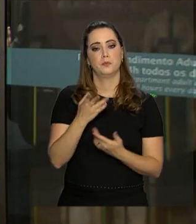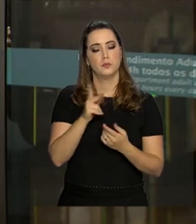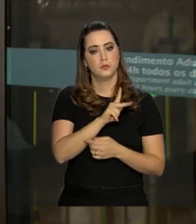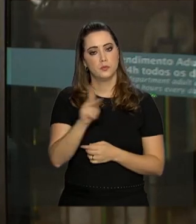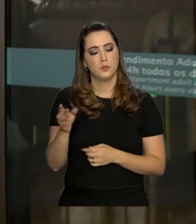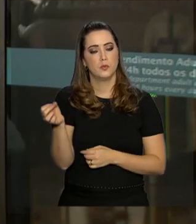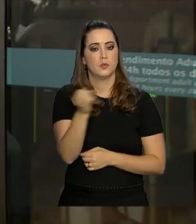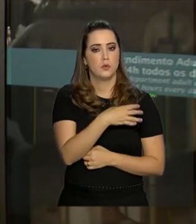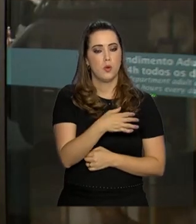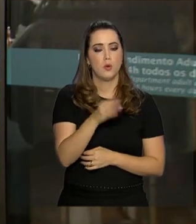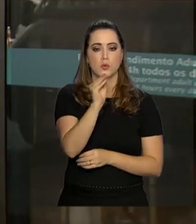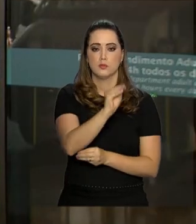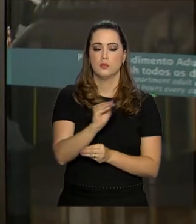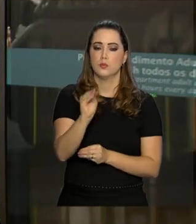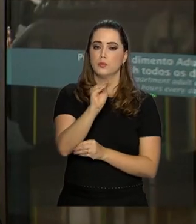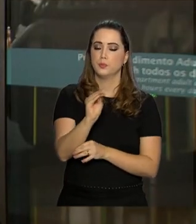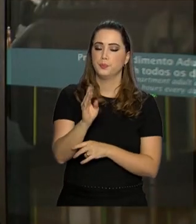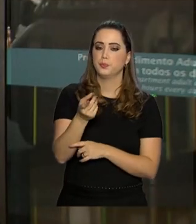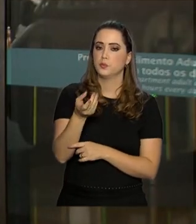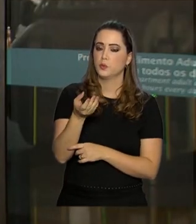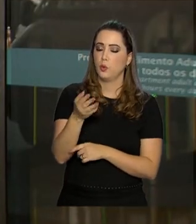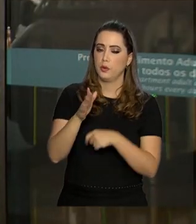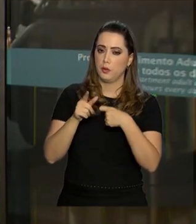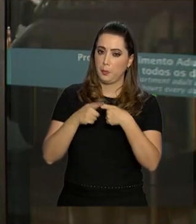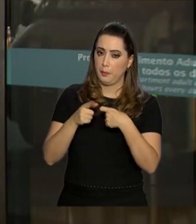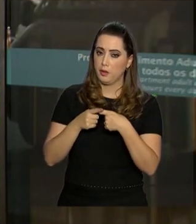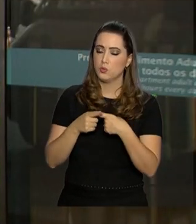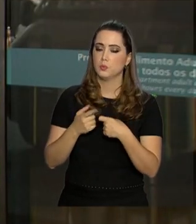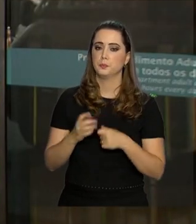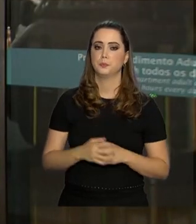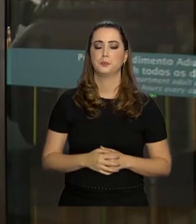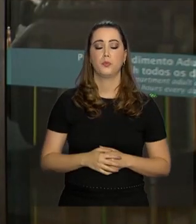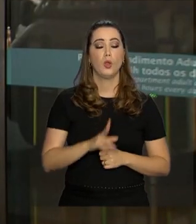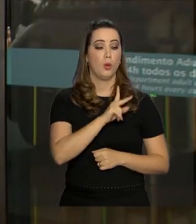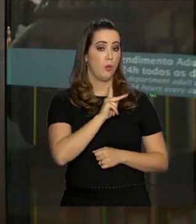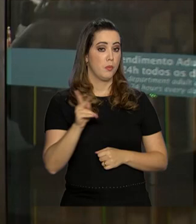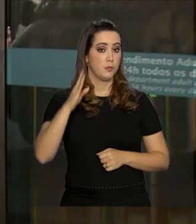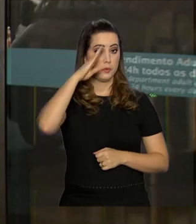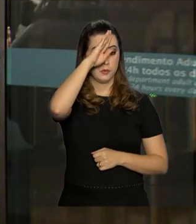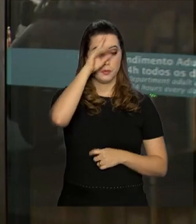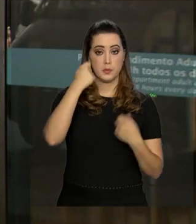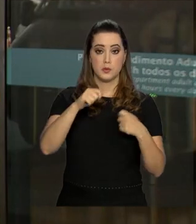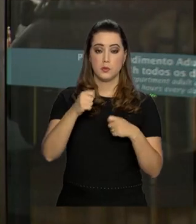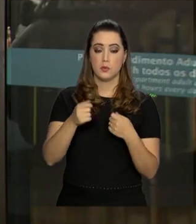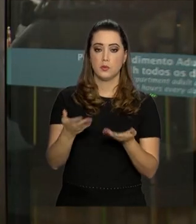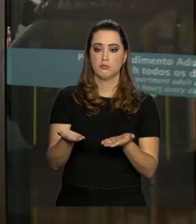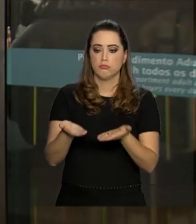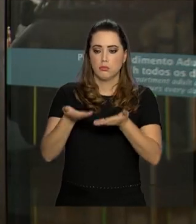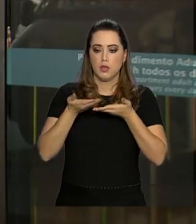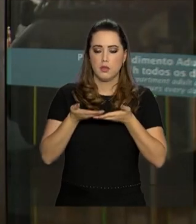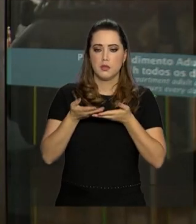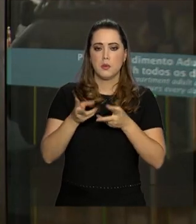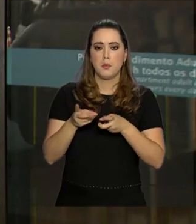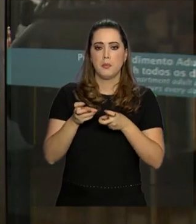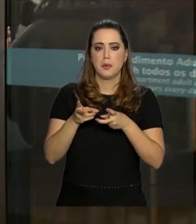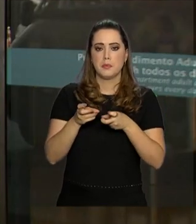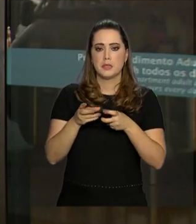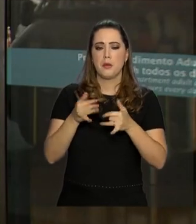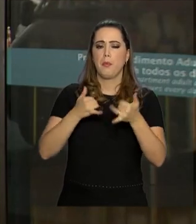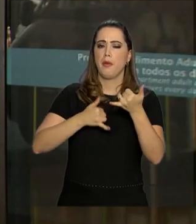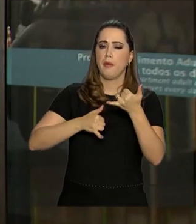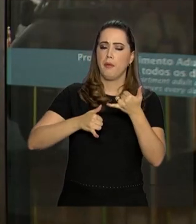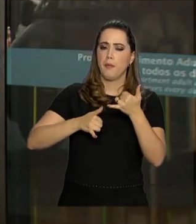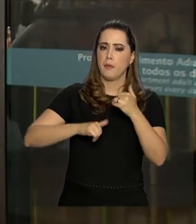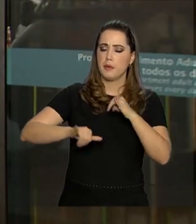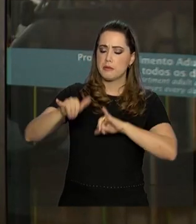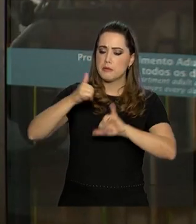a esse novo tratamento O Presidente teve de receber isso porque foi identificado por meio de exames